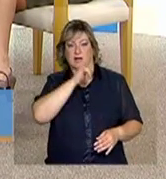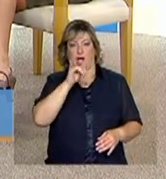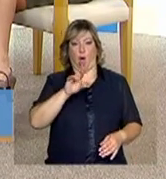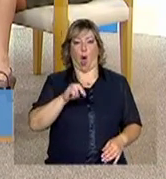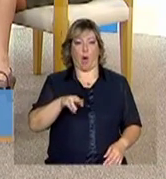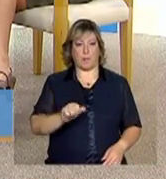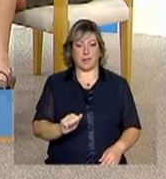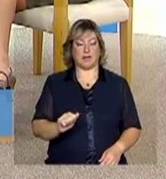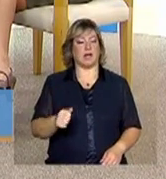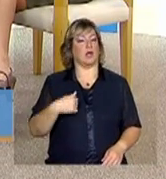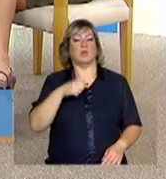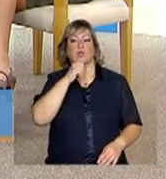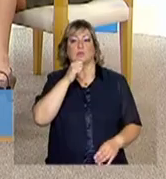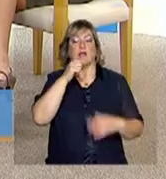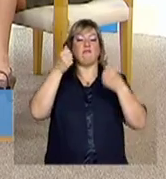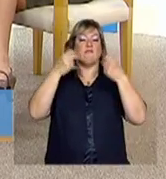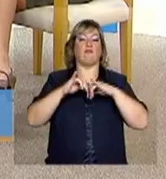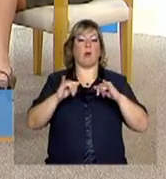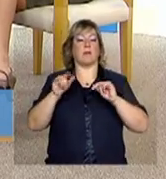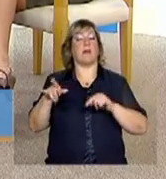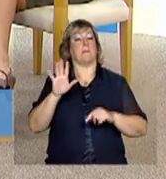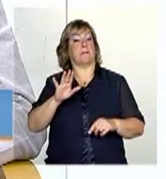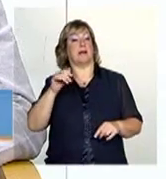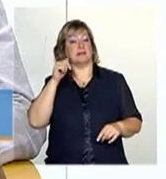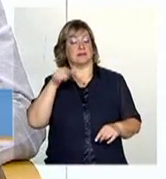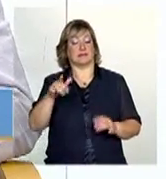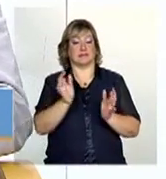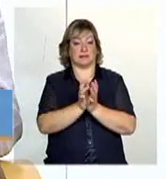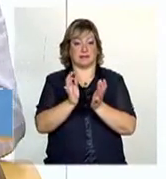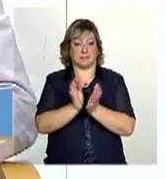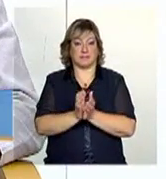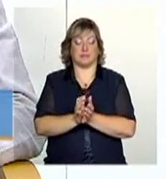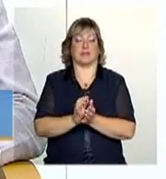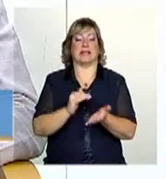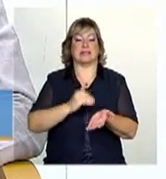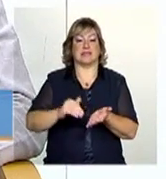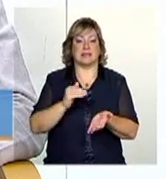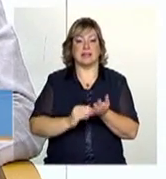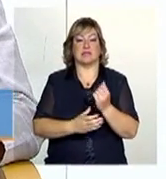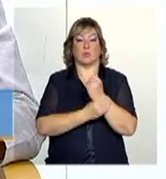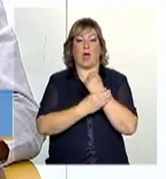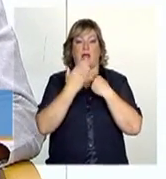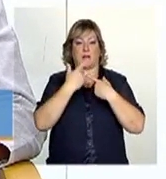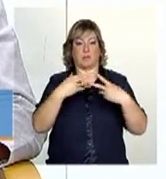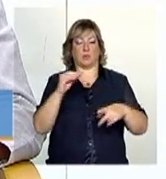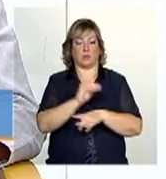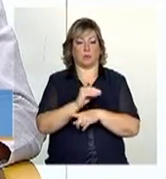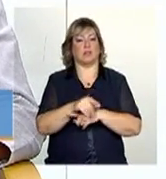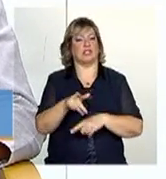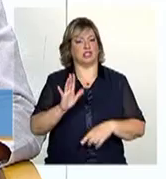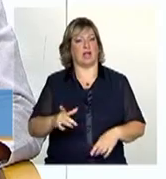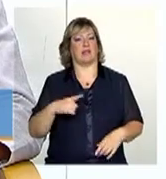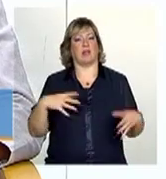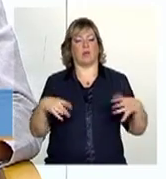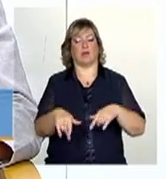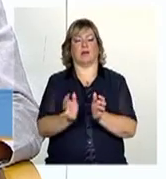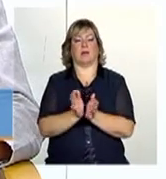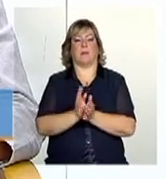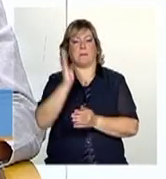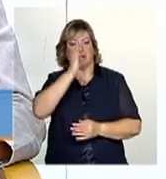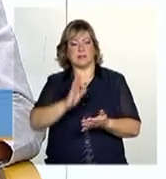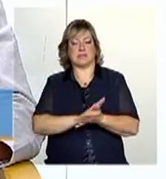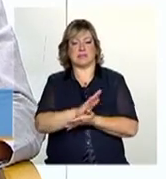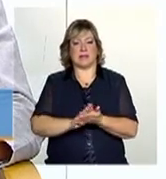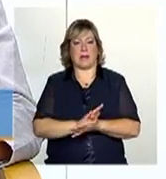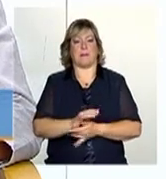que a secretária Maia gerencia, que é a Secretaria de Segurança Alimentar e Nutricional, gere também programas muito importantes no âmbito do Brasil Sem Miséria, né, Um deles